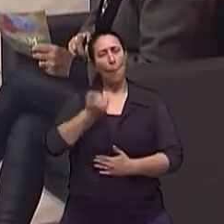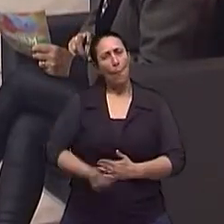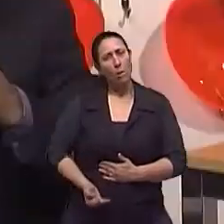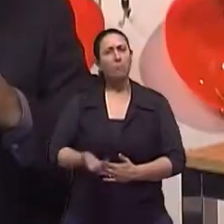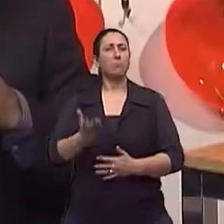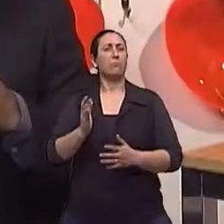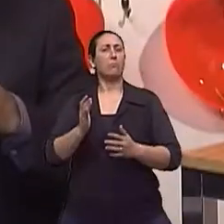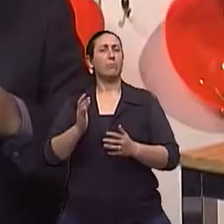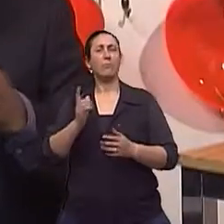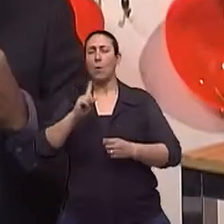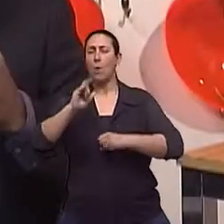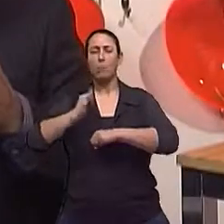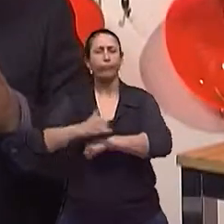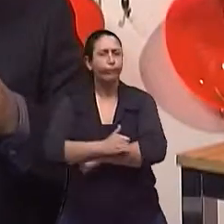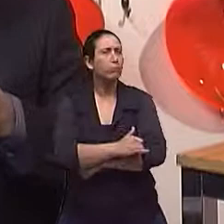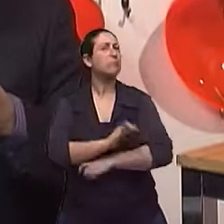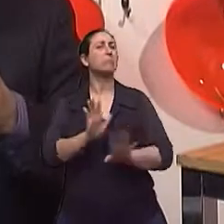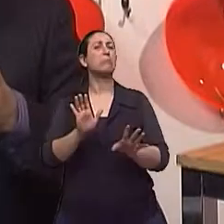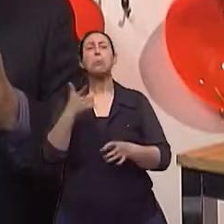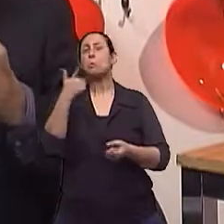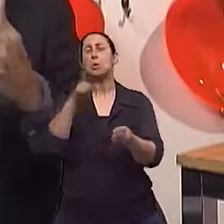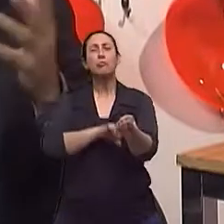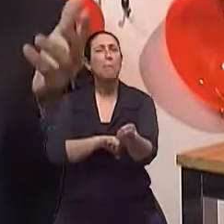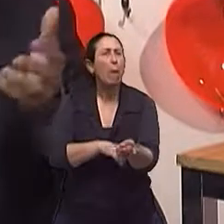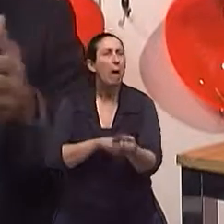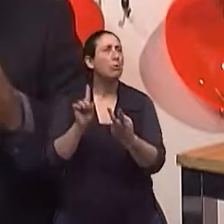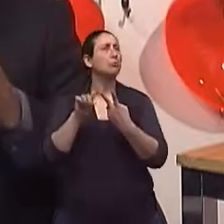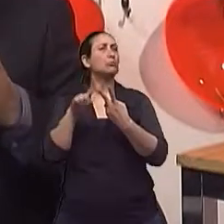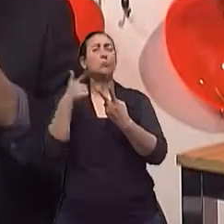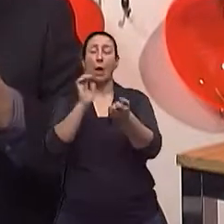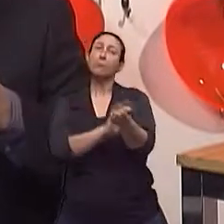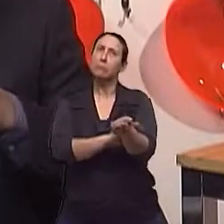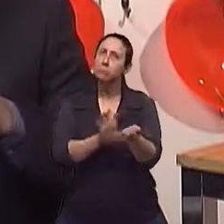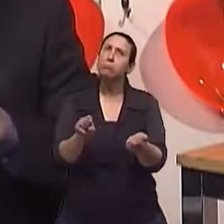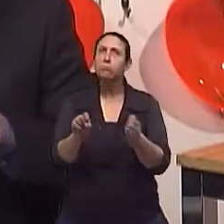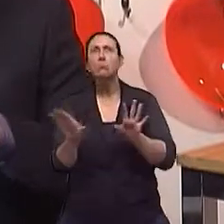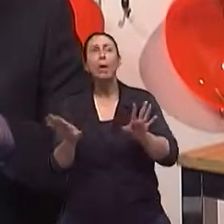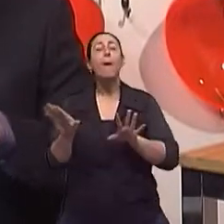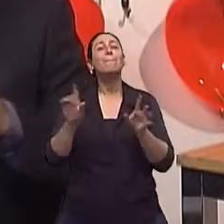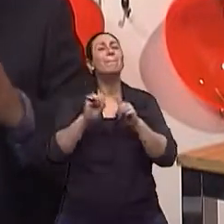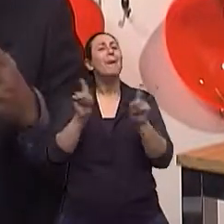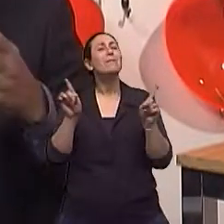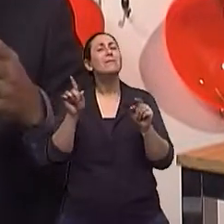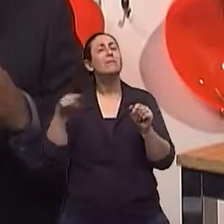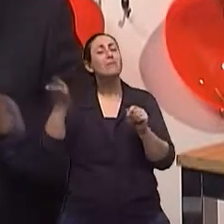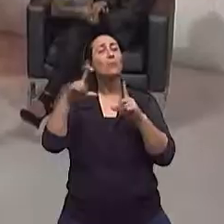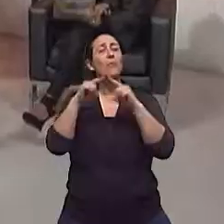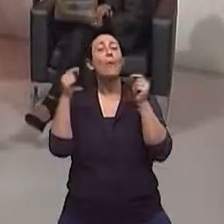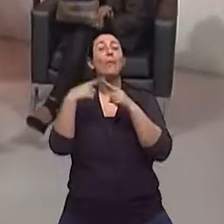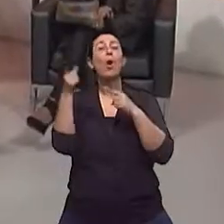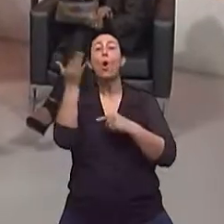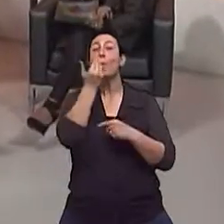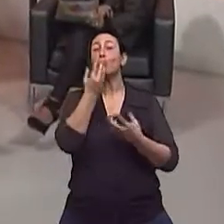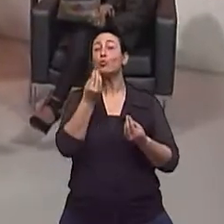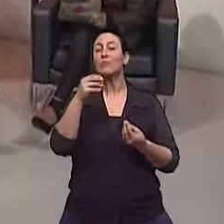obesos na meia-idade, então não têm diabetes, né? Pressão alta eles até têm, mas, porque eles comem bastante sal. O